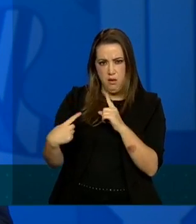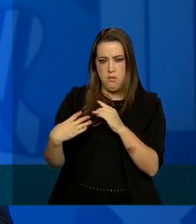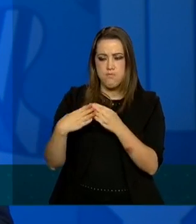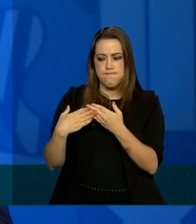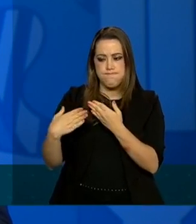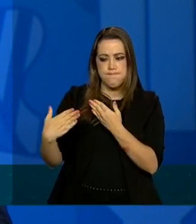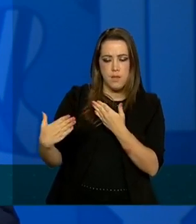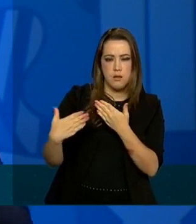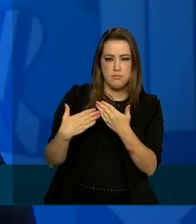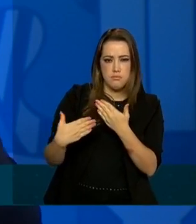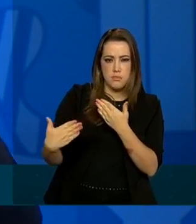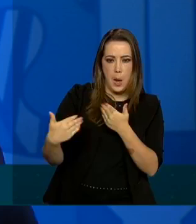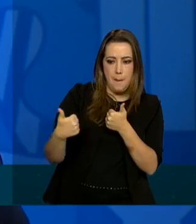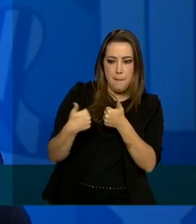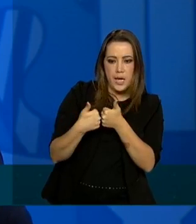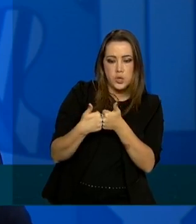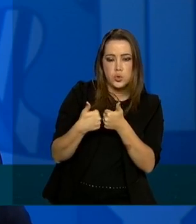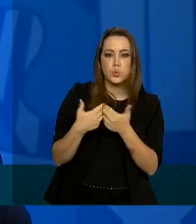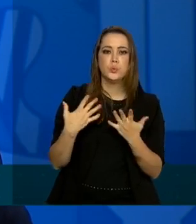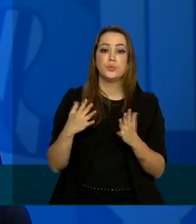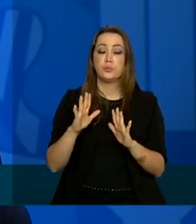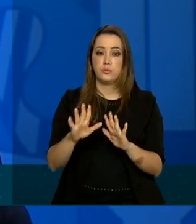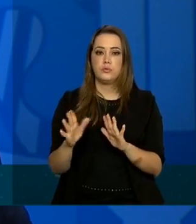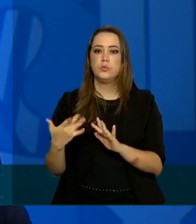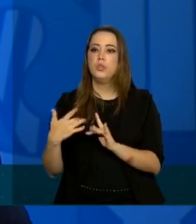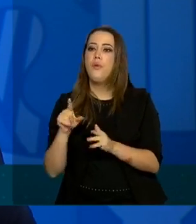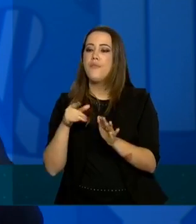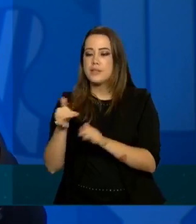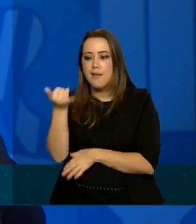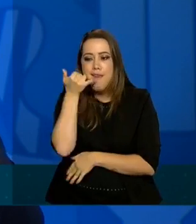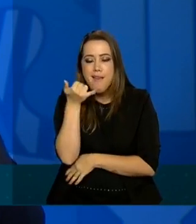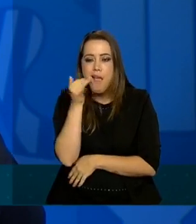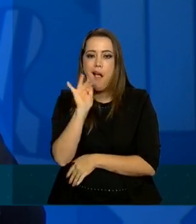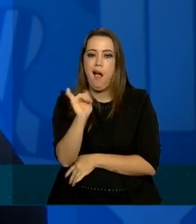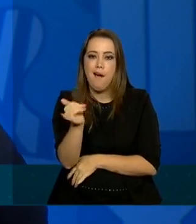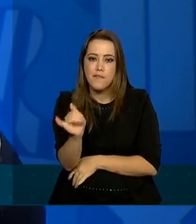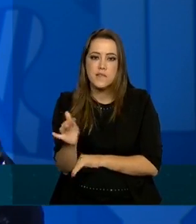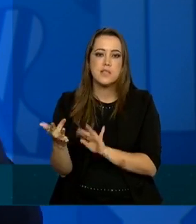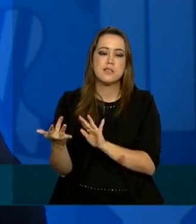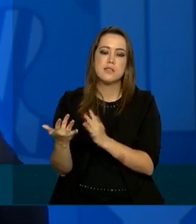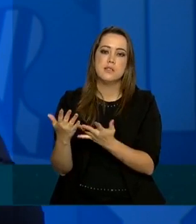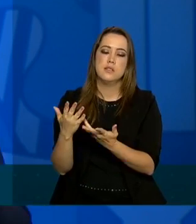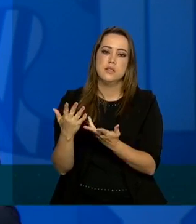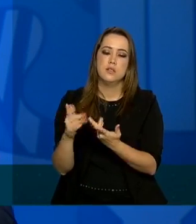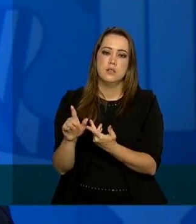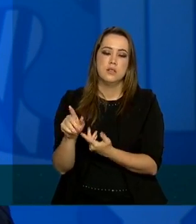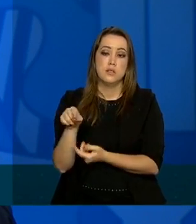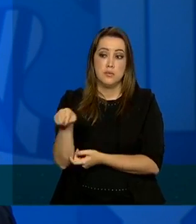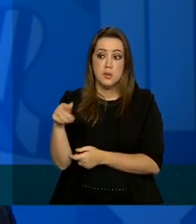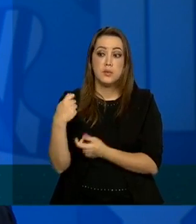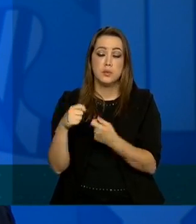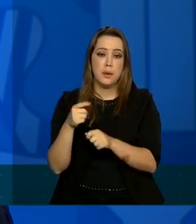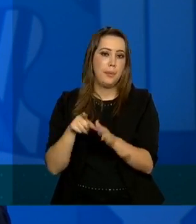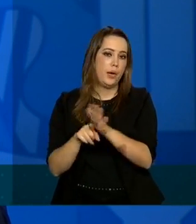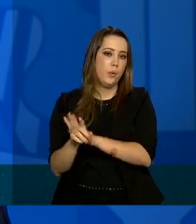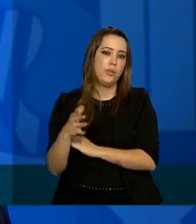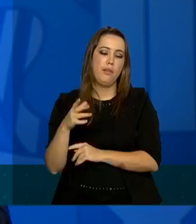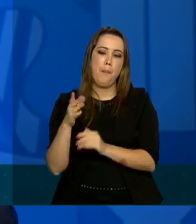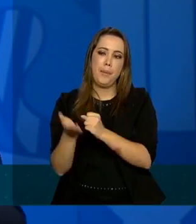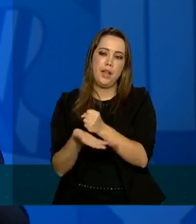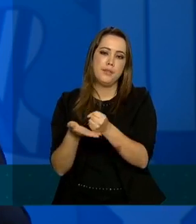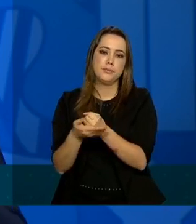esse levantamento de pessoas entra em contato com essas pessoas e justamente as perguntas são bem básicas